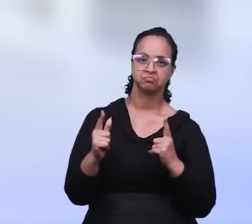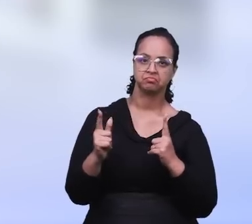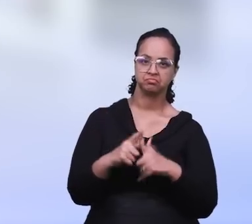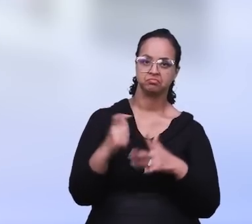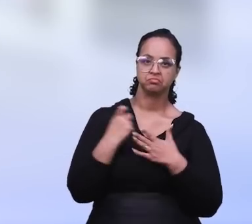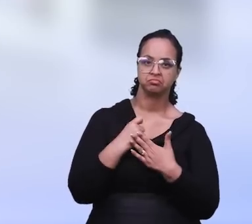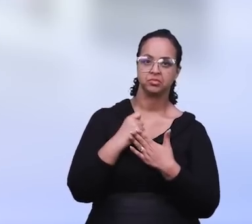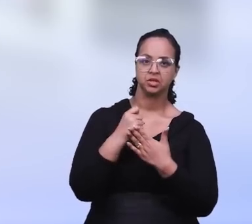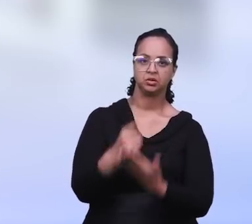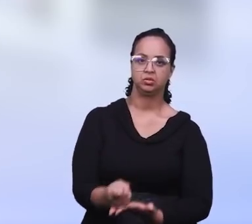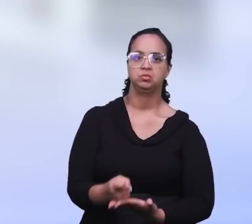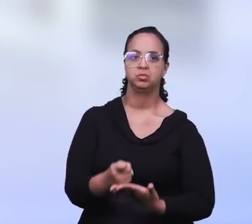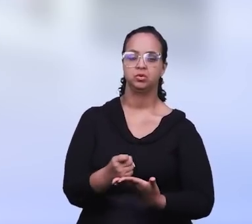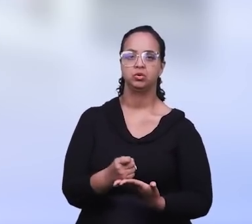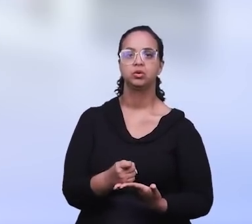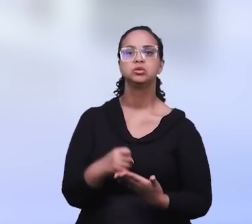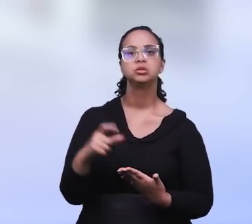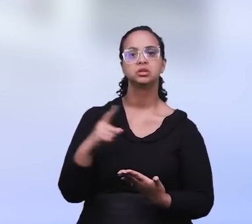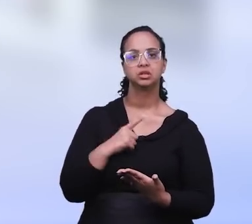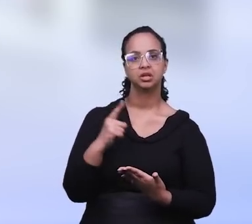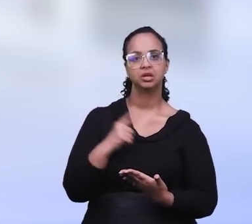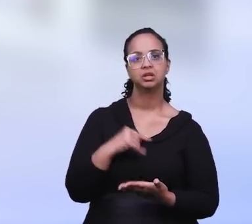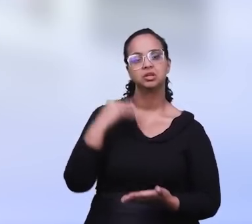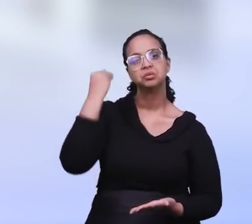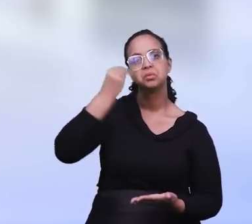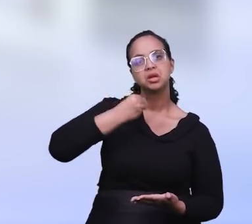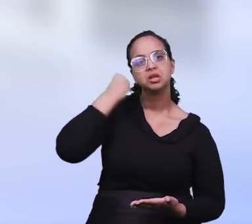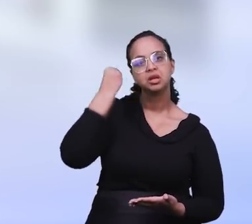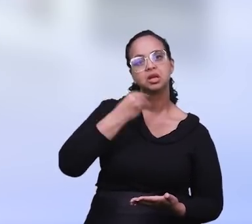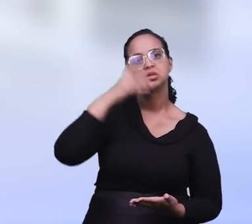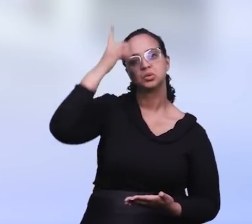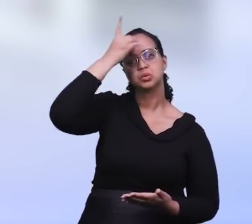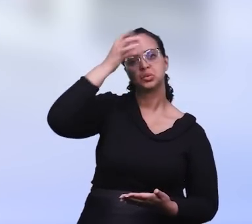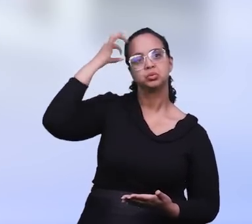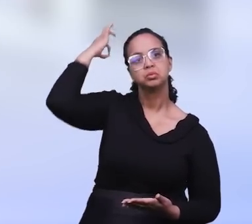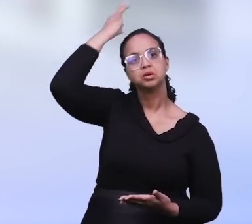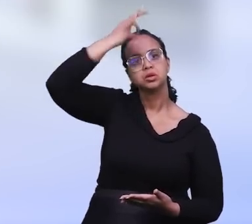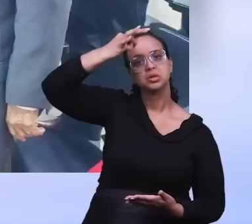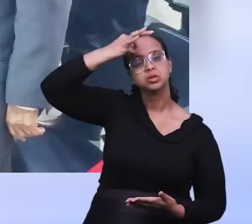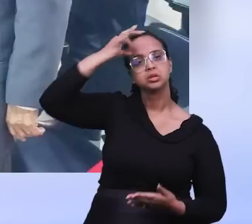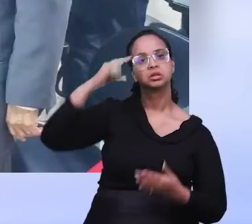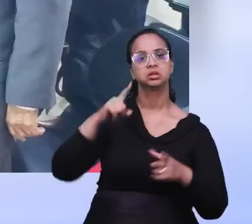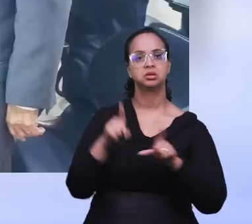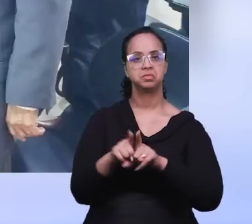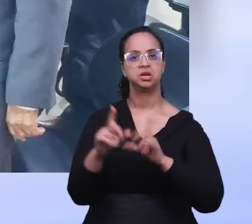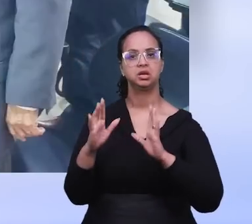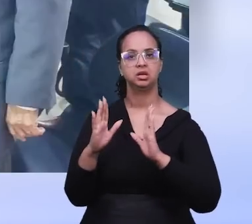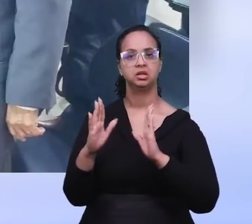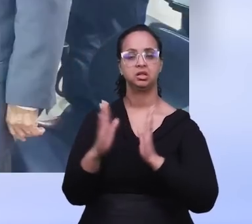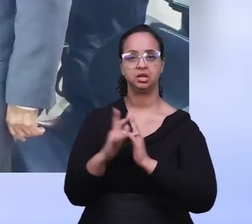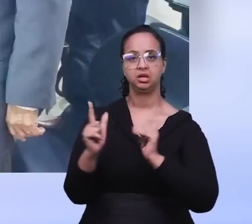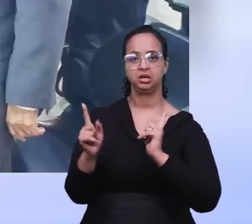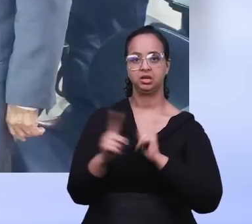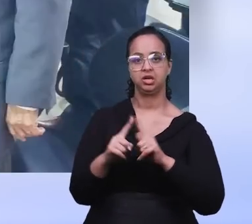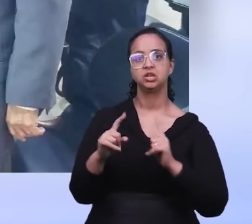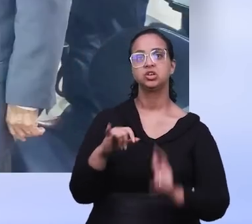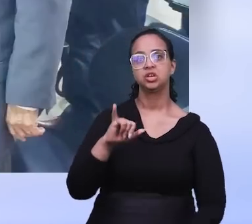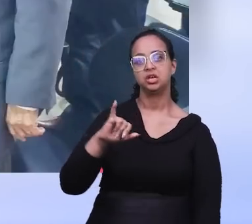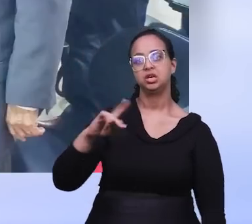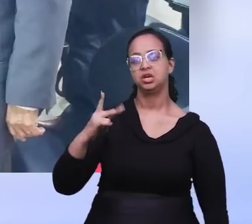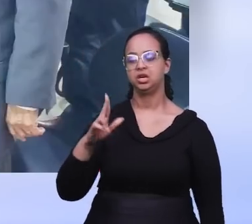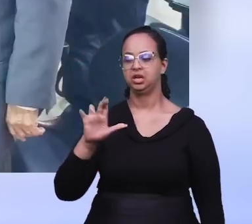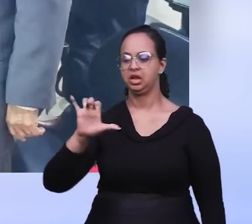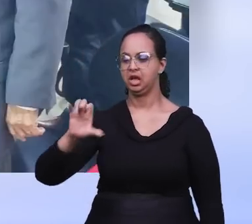deram suporte a todo este trabalho, marcado pela experiência com dons espirituais. Na cidade de Ilhéus, houve um culto de